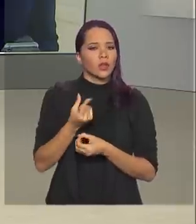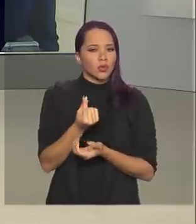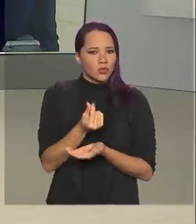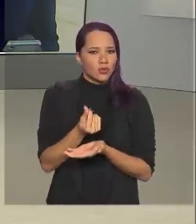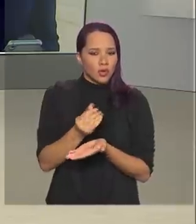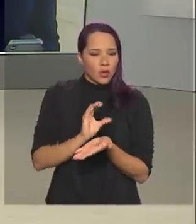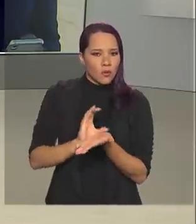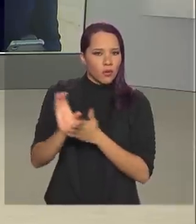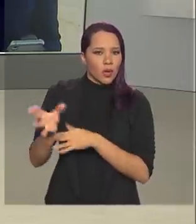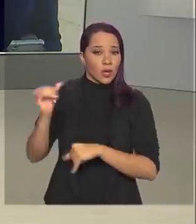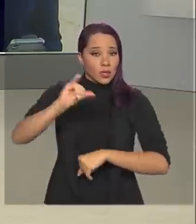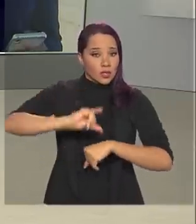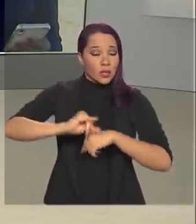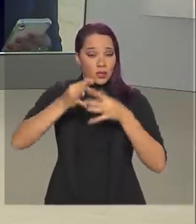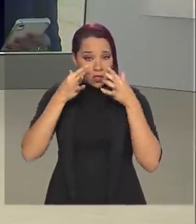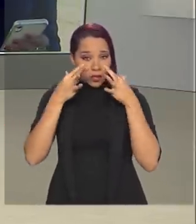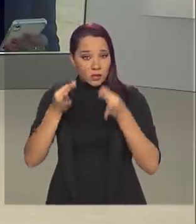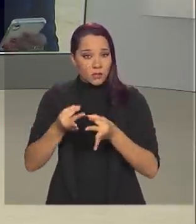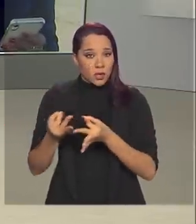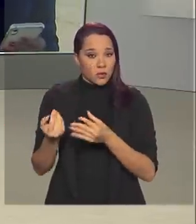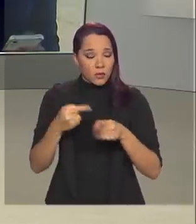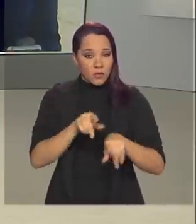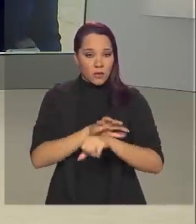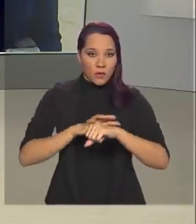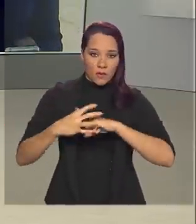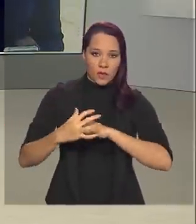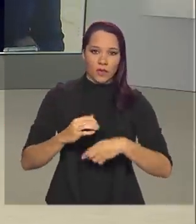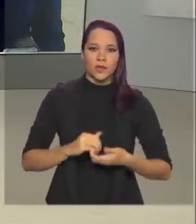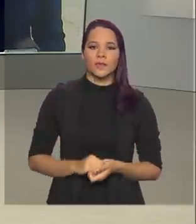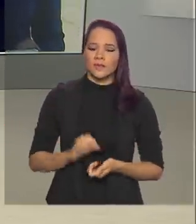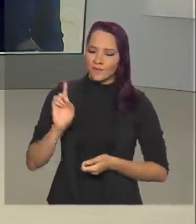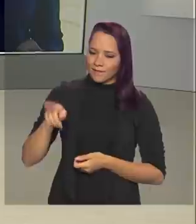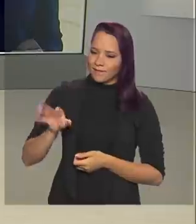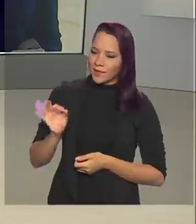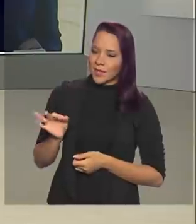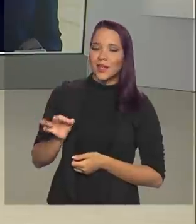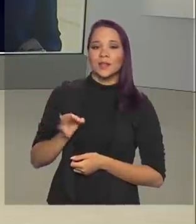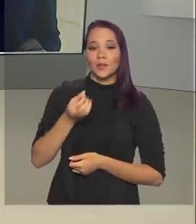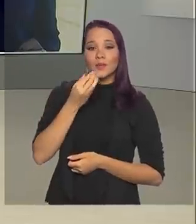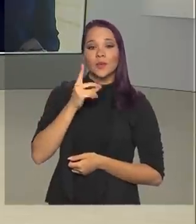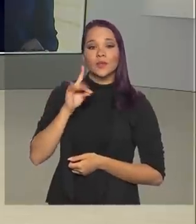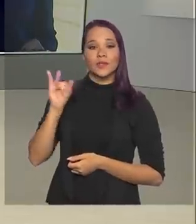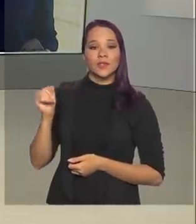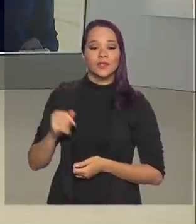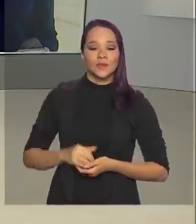para centros de atendimento para enfrentamento da Covid-19. Não é isso, Luciana? Bom dia.